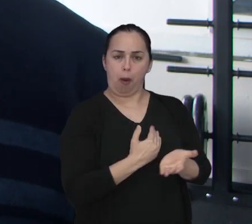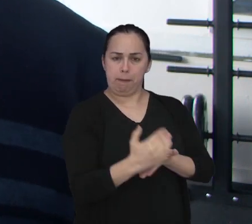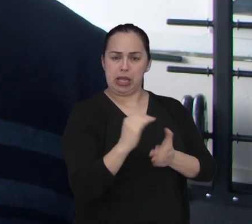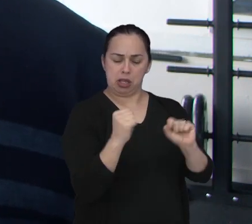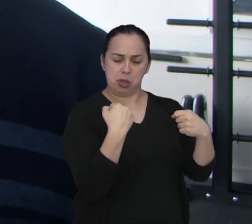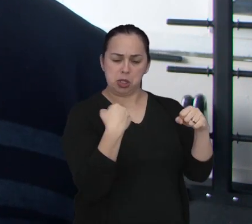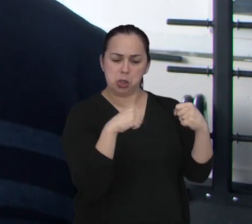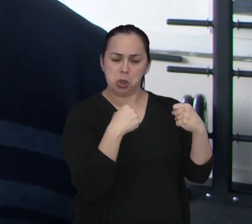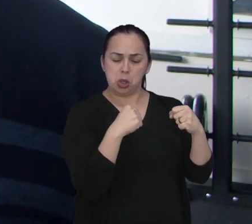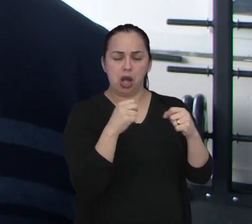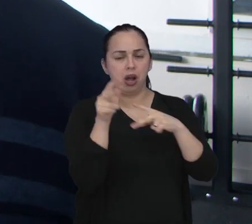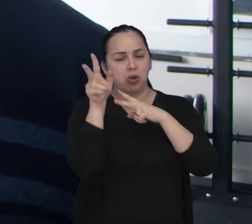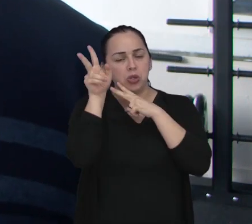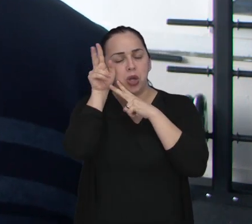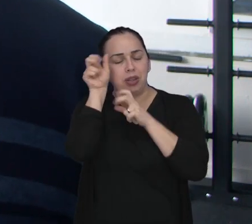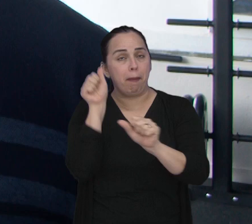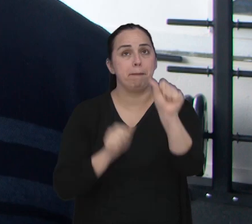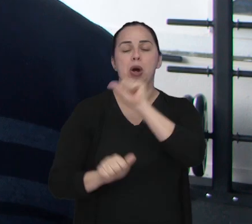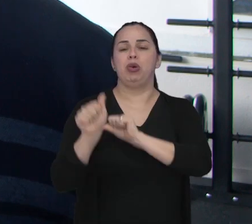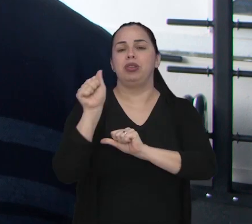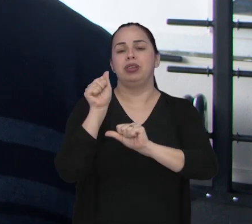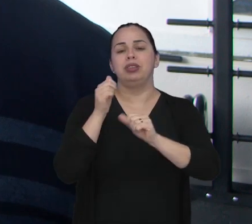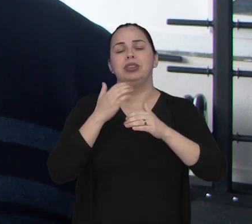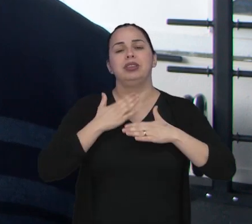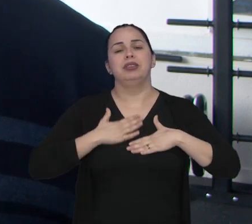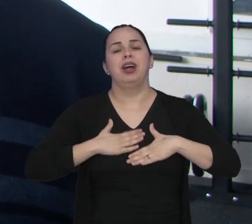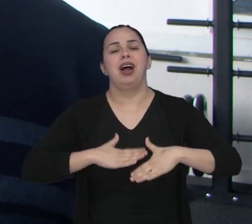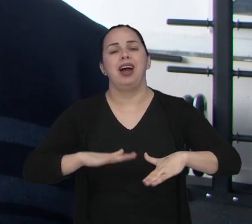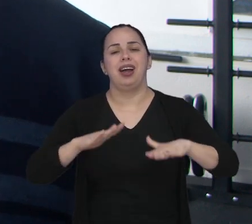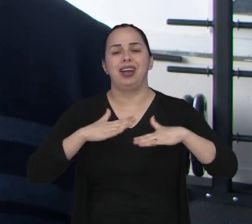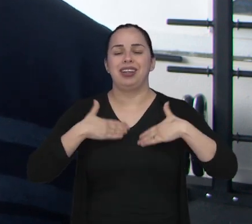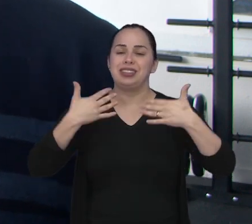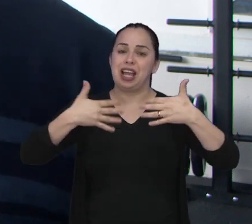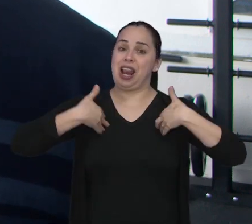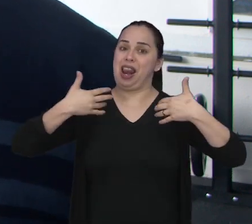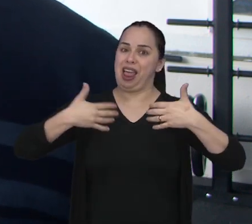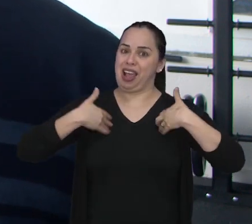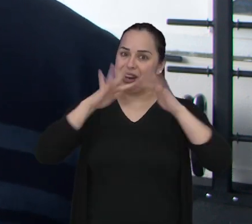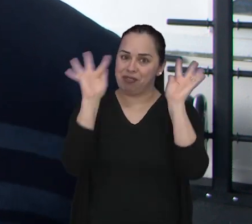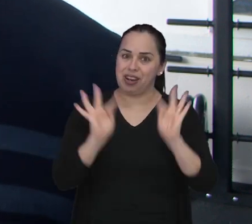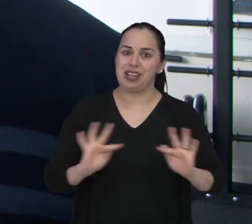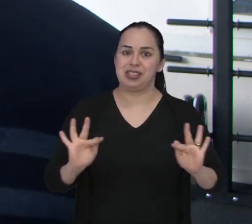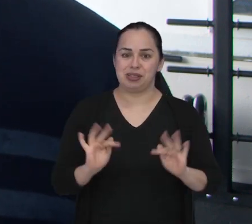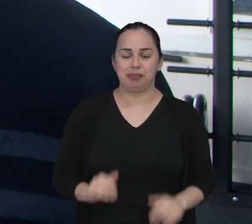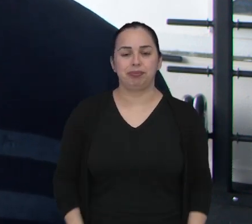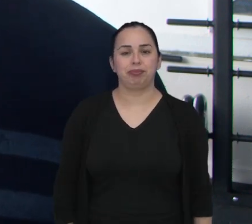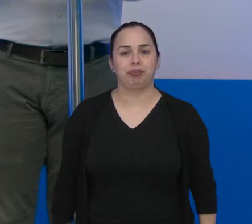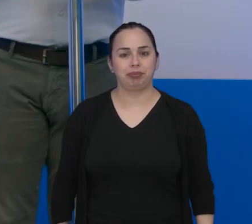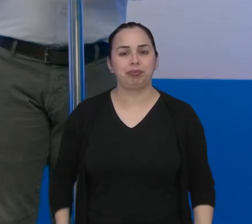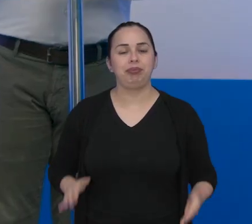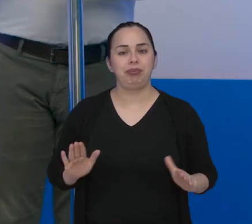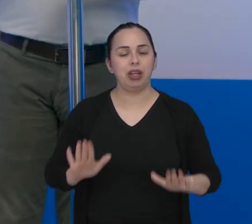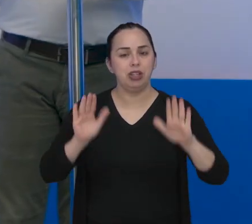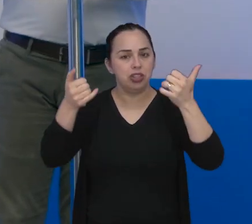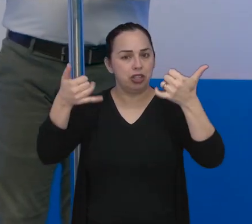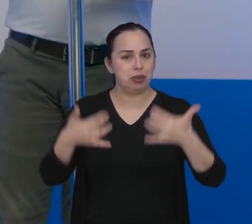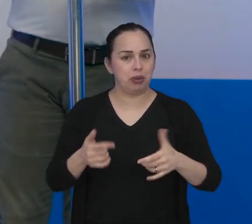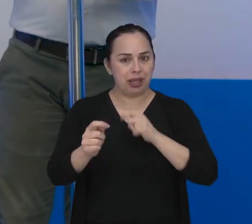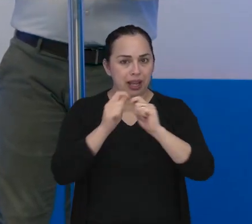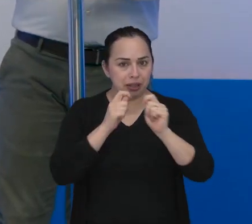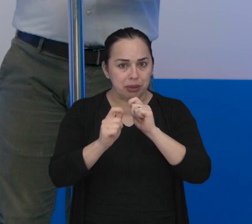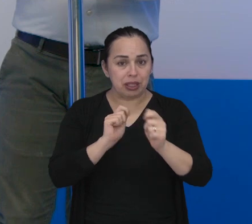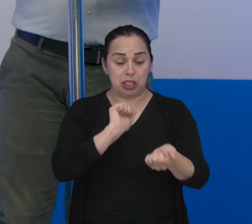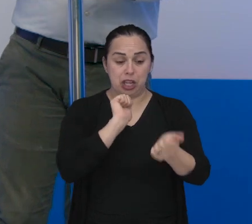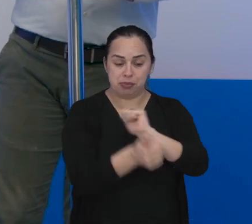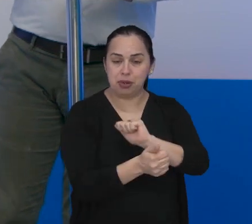que ele começa a colher os resultados, o sono te deixa muito mais disposto, muito mais alegre. Sua vida é muito mais feliz quando você dorme bem. E como a gente viu na